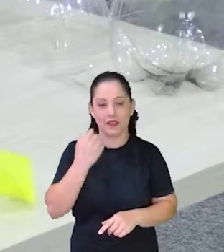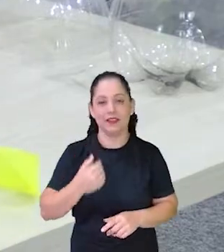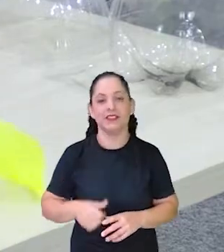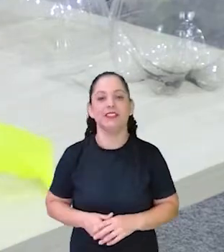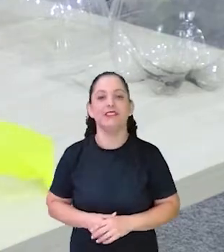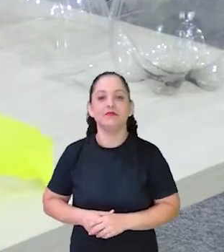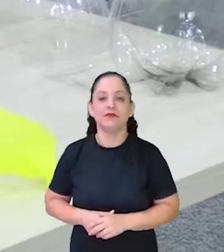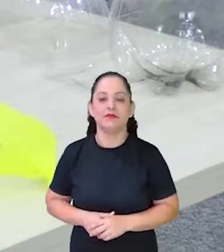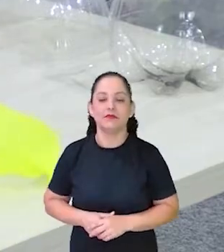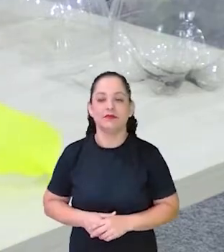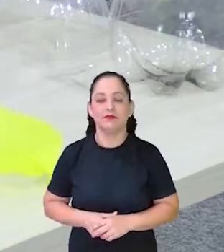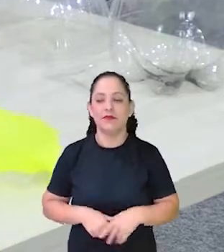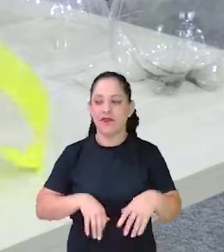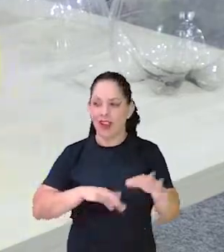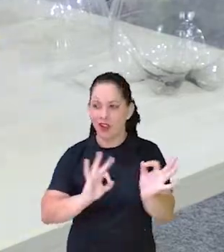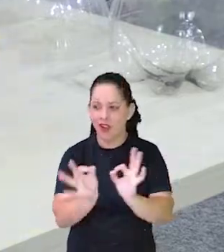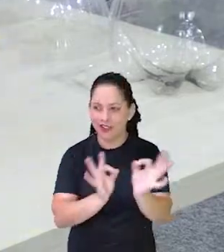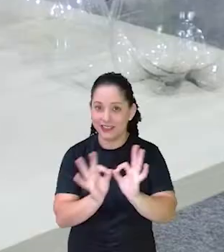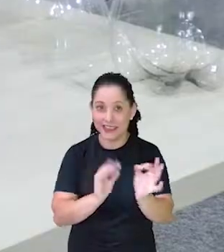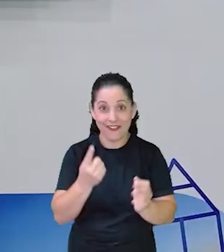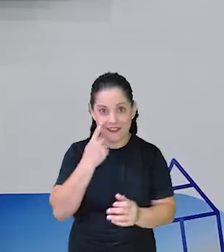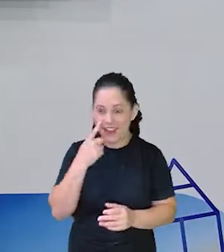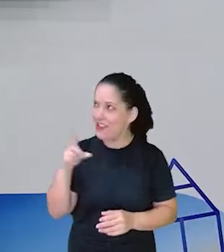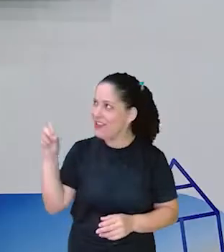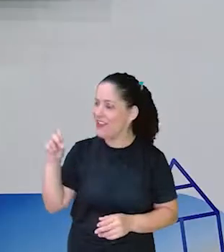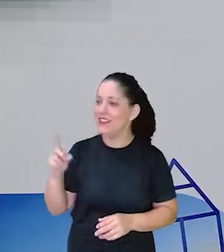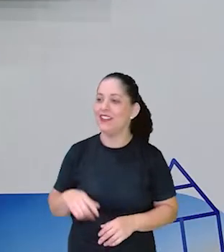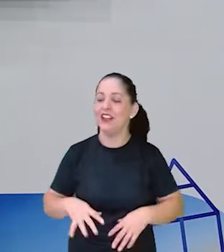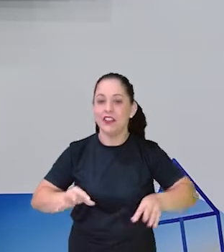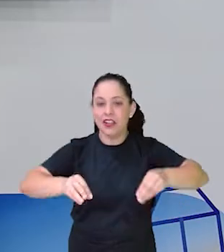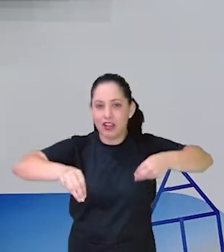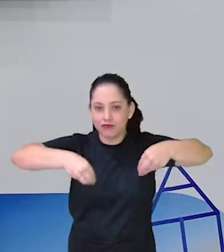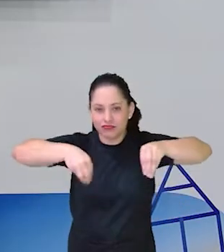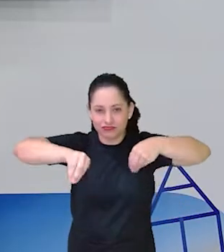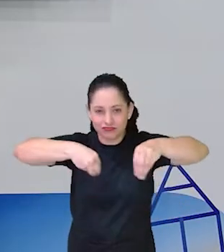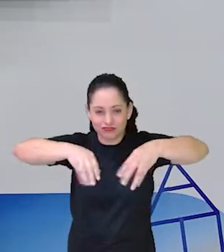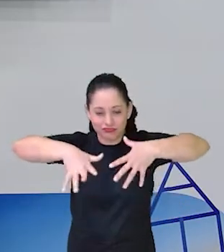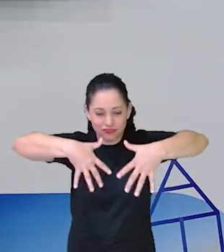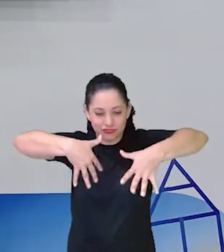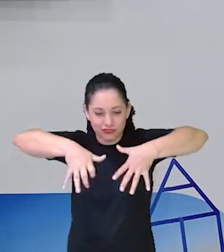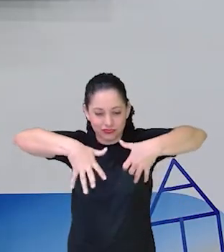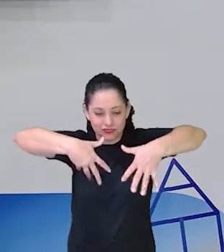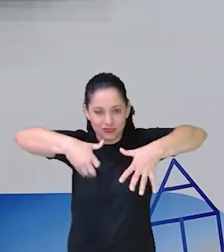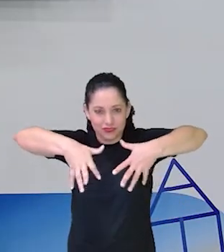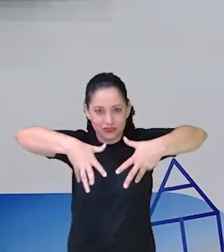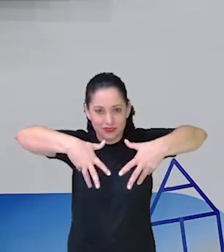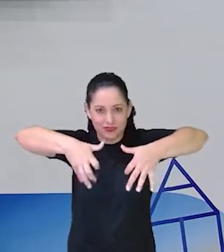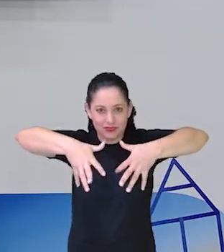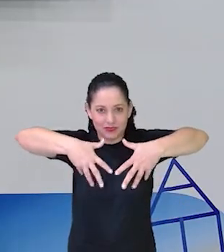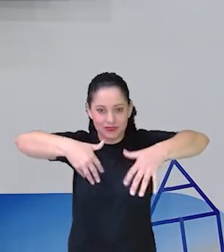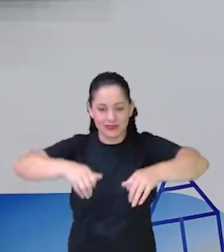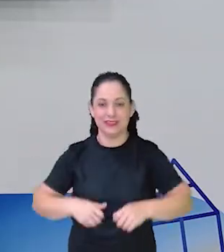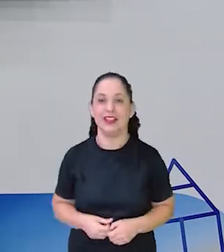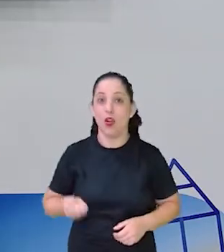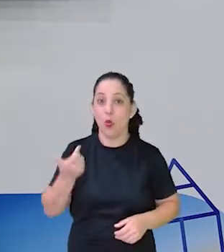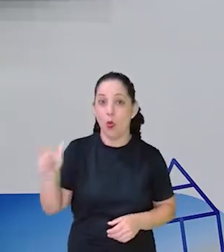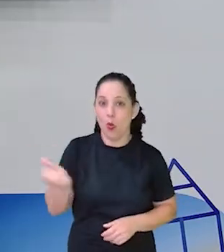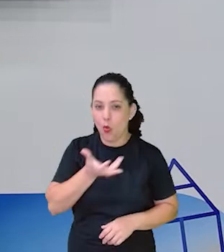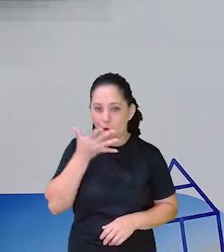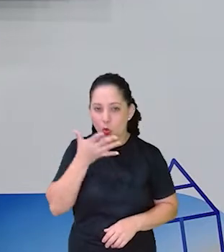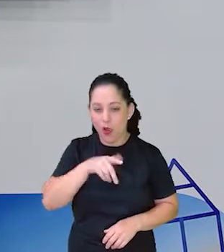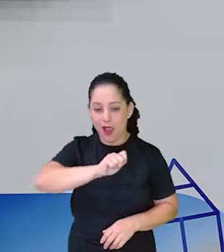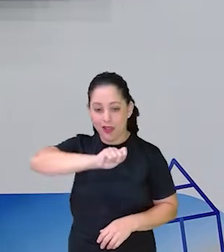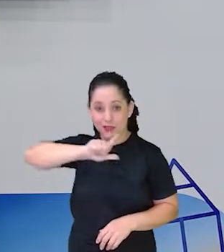E ele vai embora ó Tá vendo? Fica preso ó Olha a cestinha como tá ficando bonita Vamos ver aqui um azul